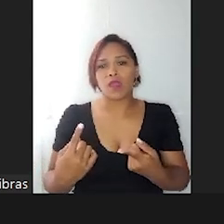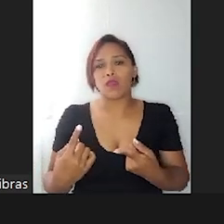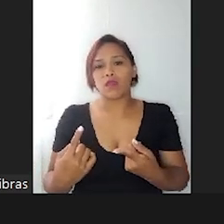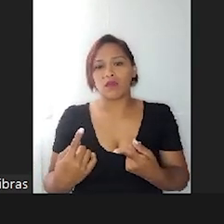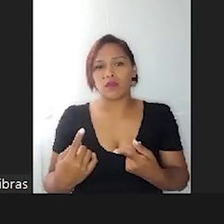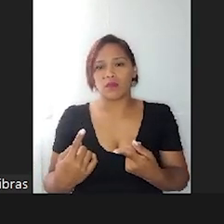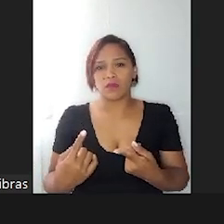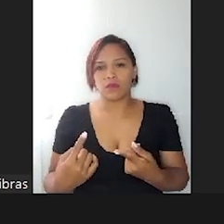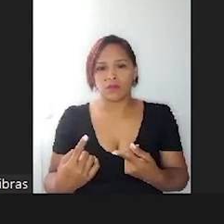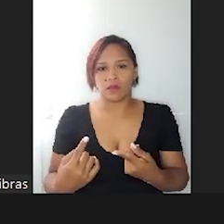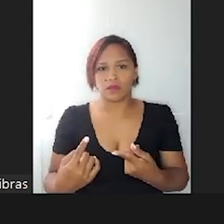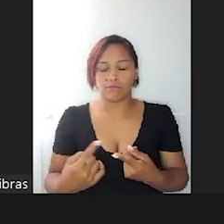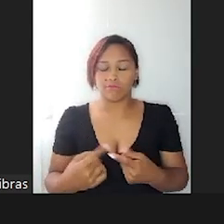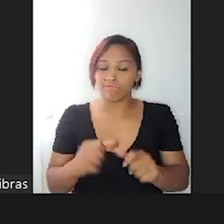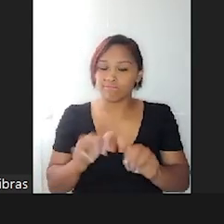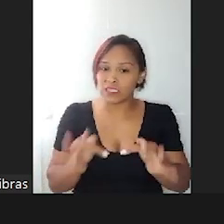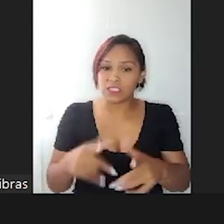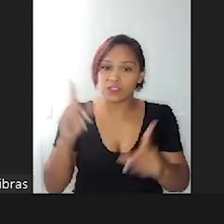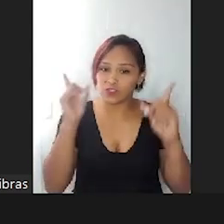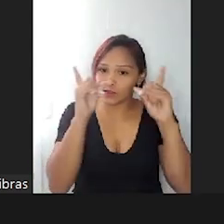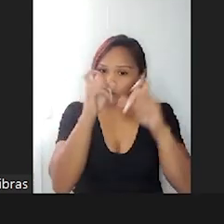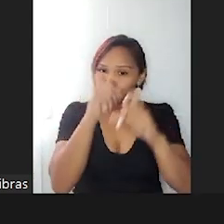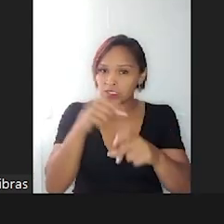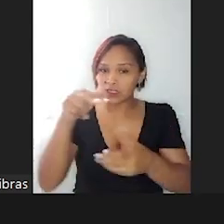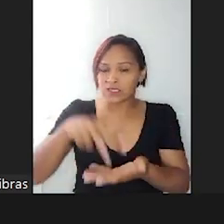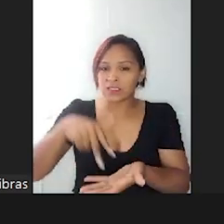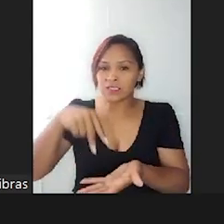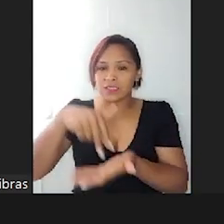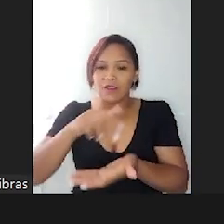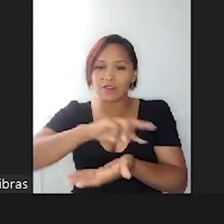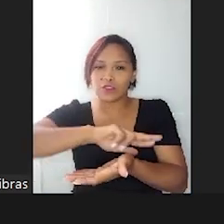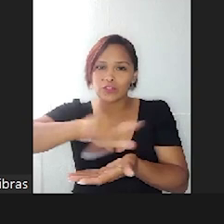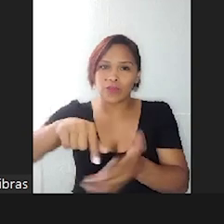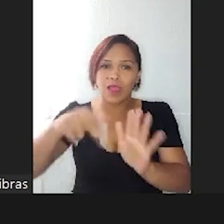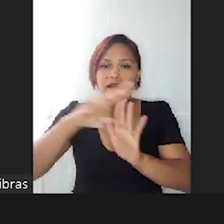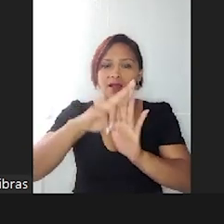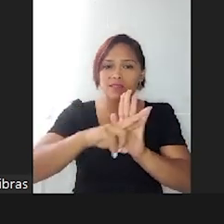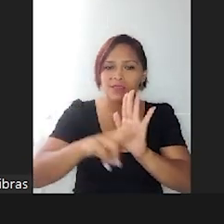né, tava ali fugindo das regras totalmente.